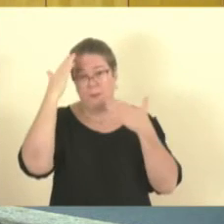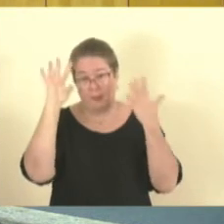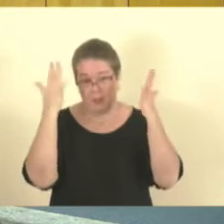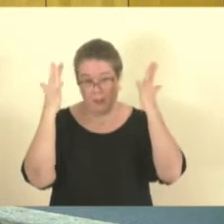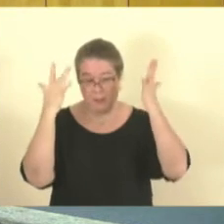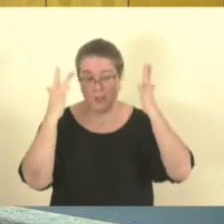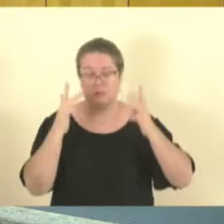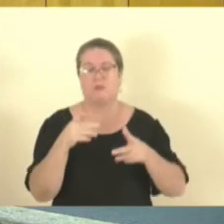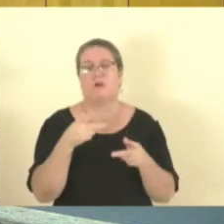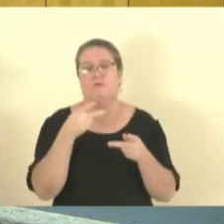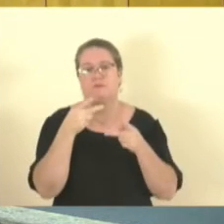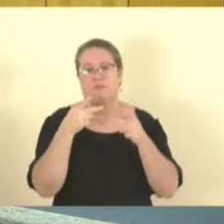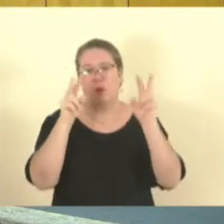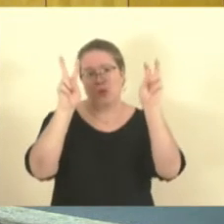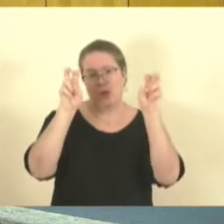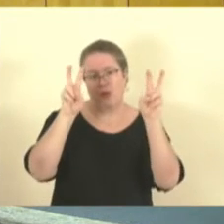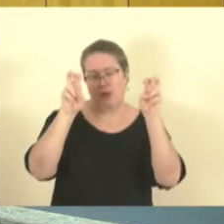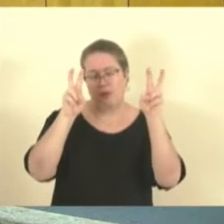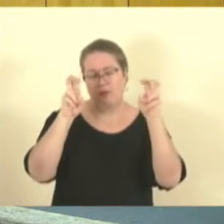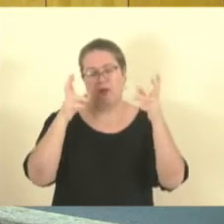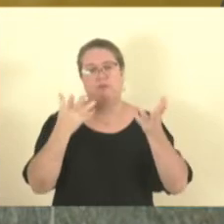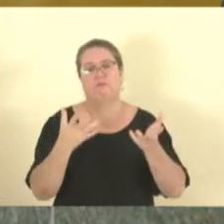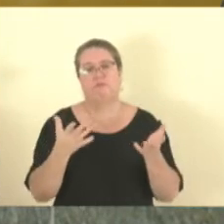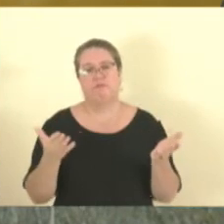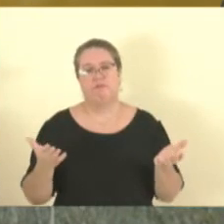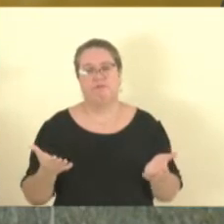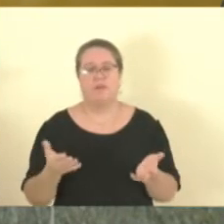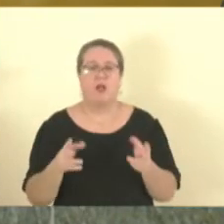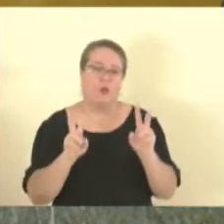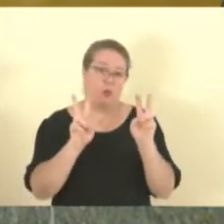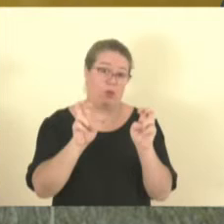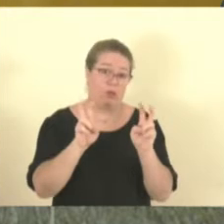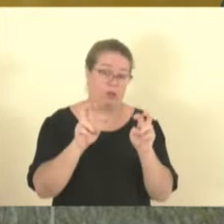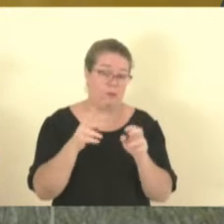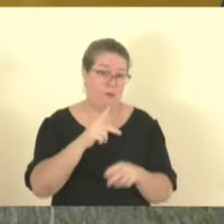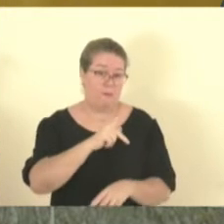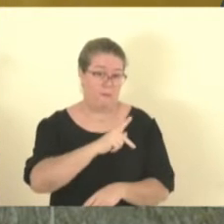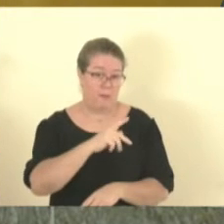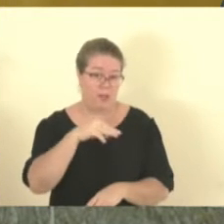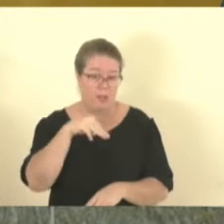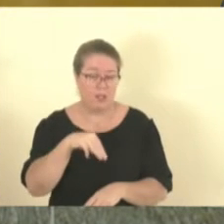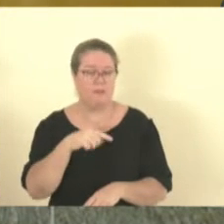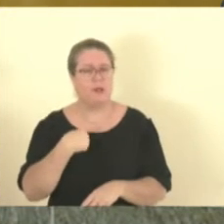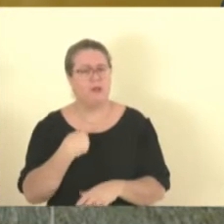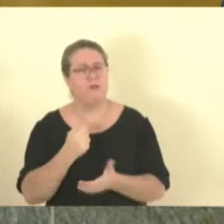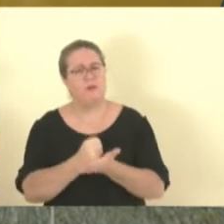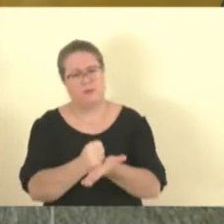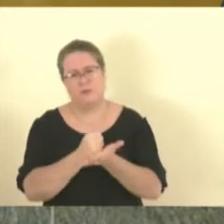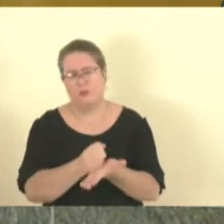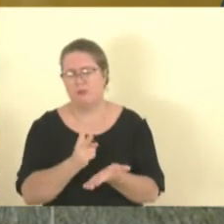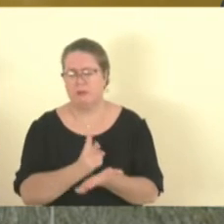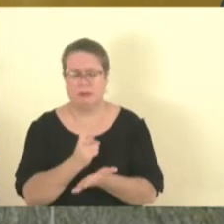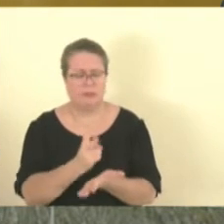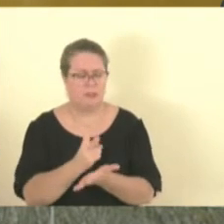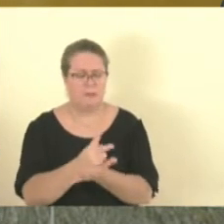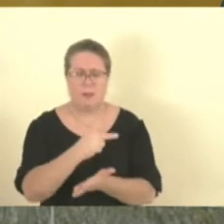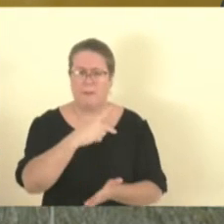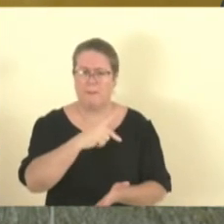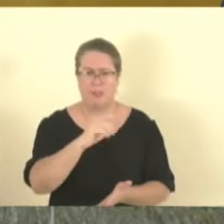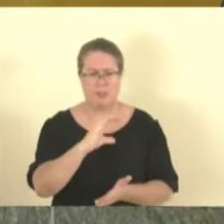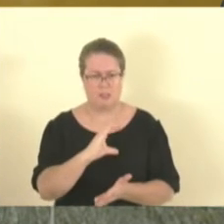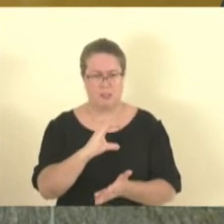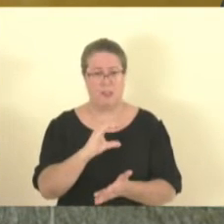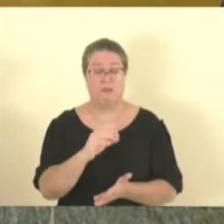aos nossos policiais. Eu que atuei, deputado Coronel durante muito tempo na Polícia Civil do nosso Estado, 33